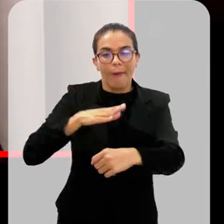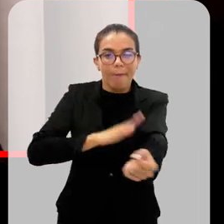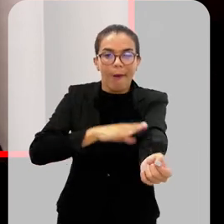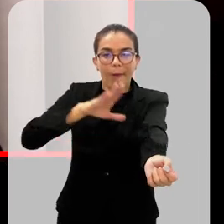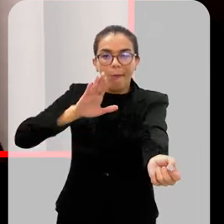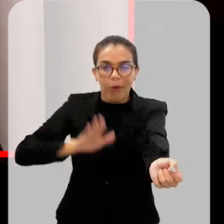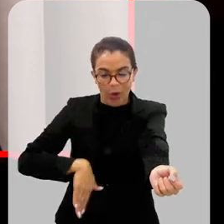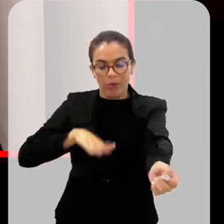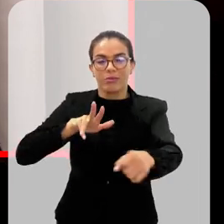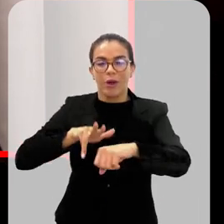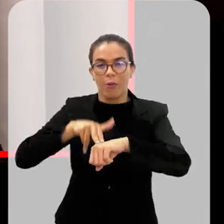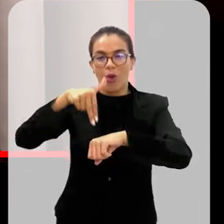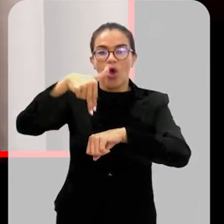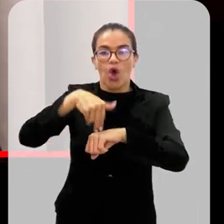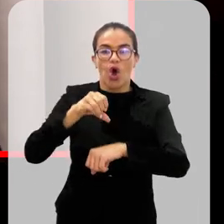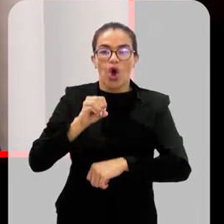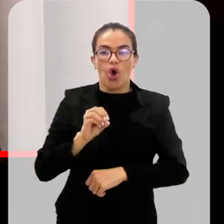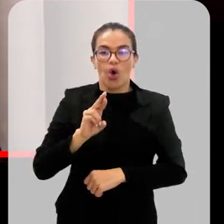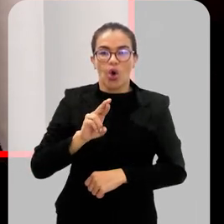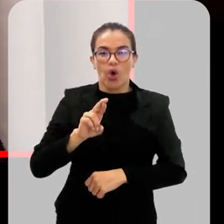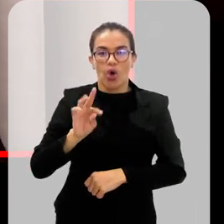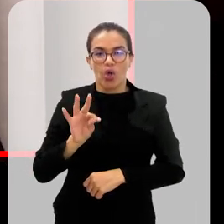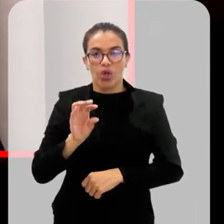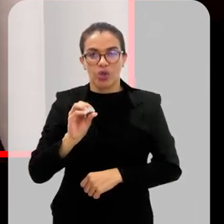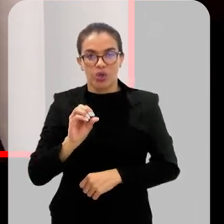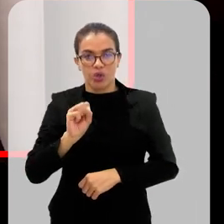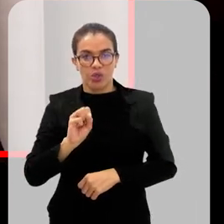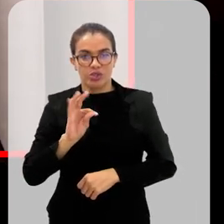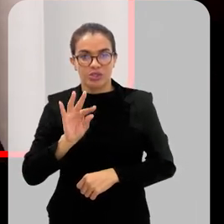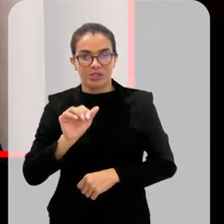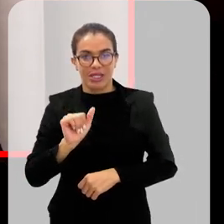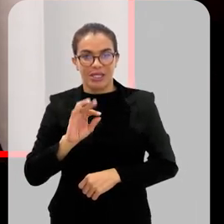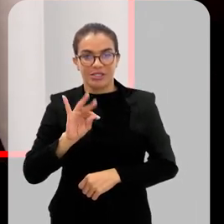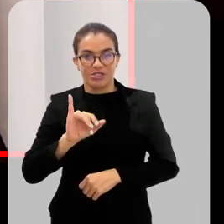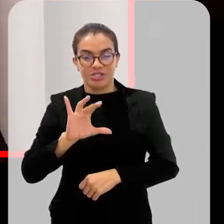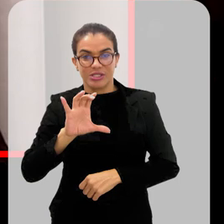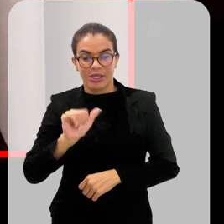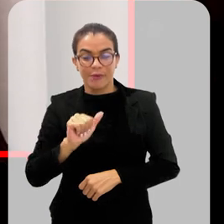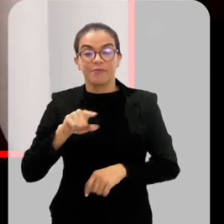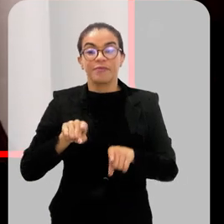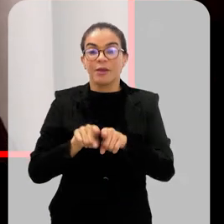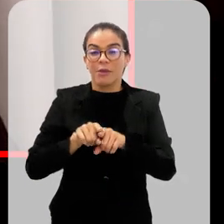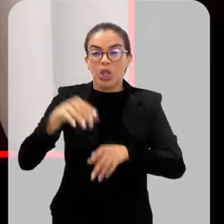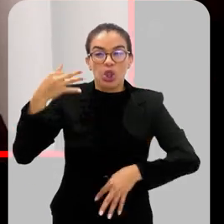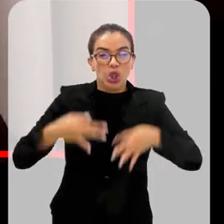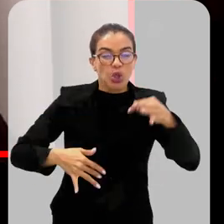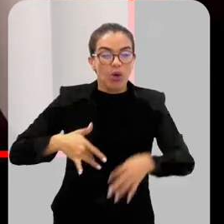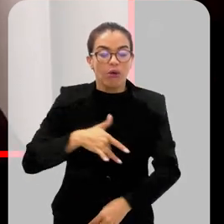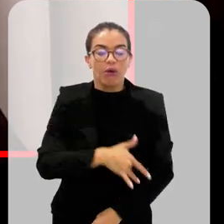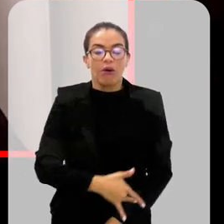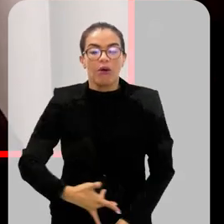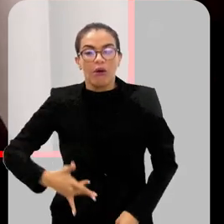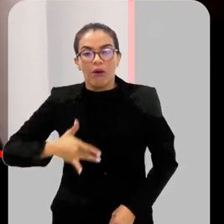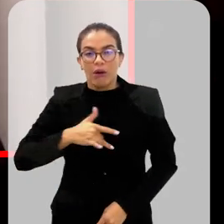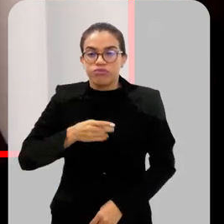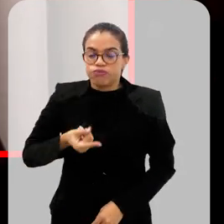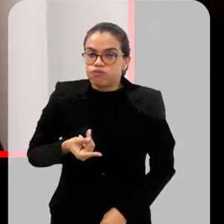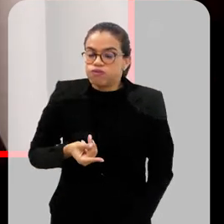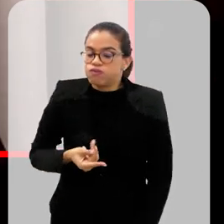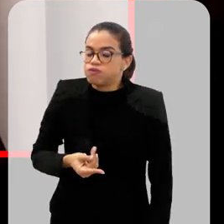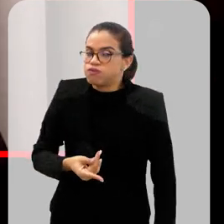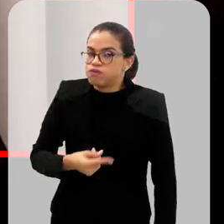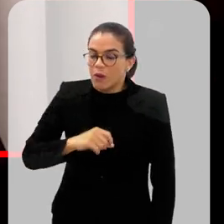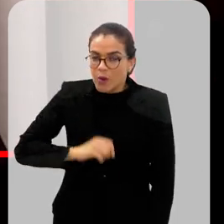queda de pressão postural, ortostática, né? Então, ficar atento a esses sintomas, dores abdominais intensas e